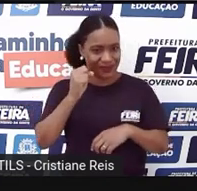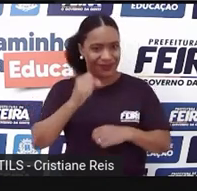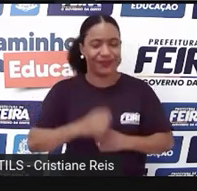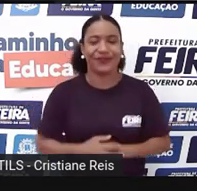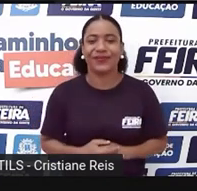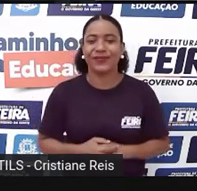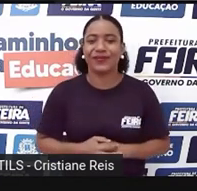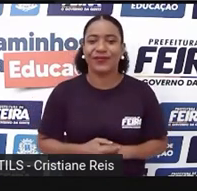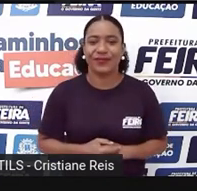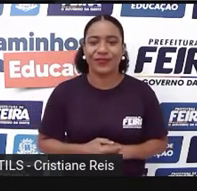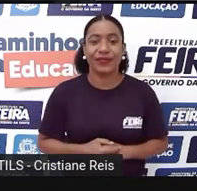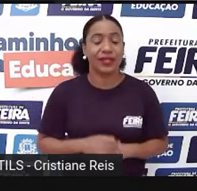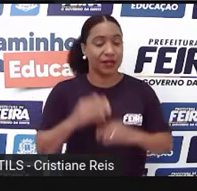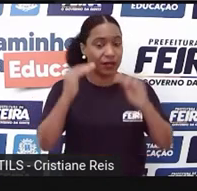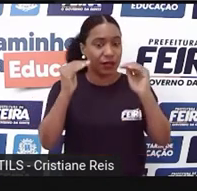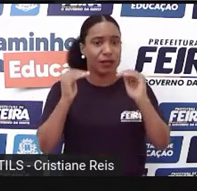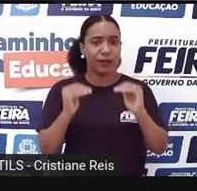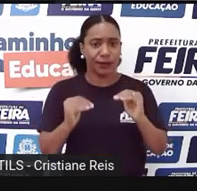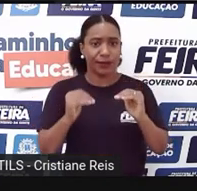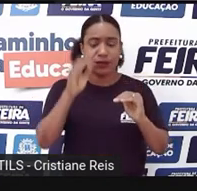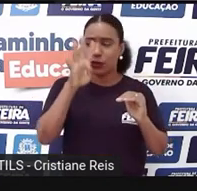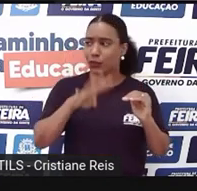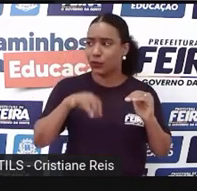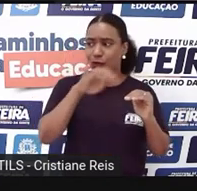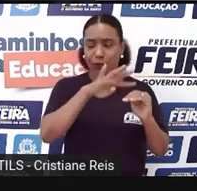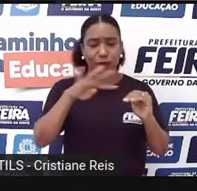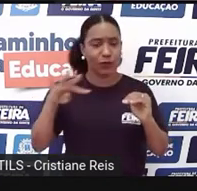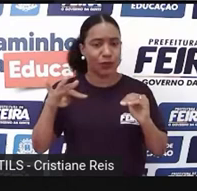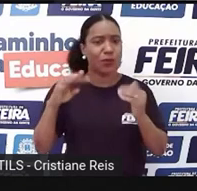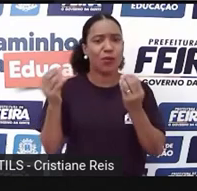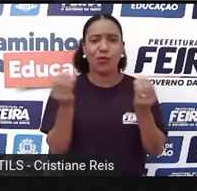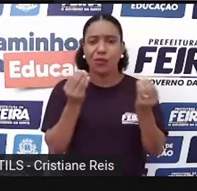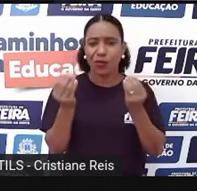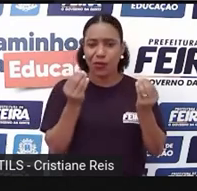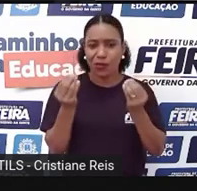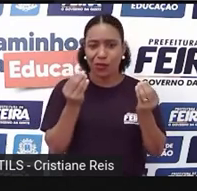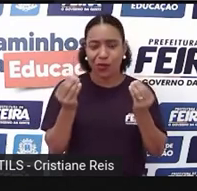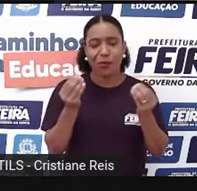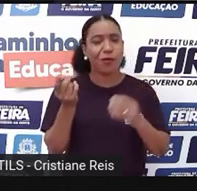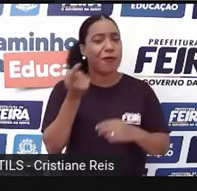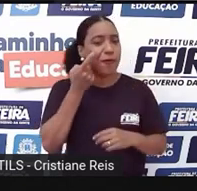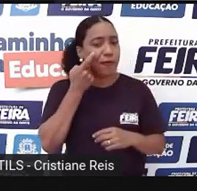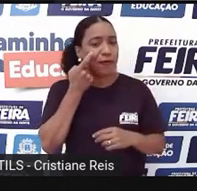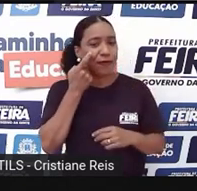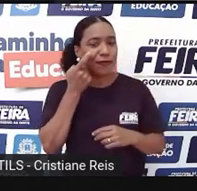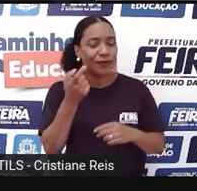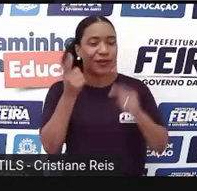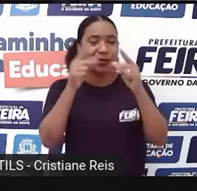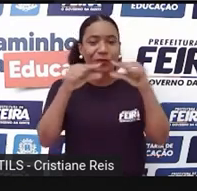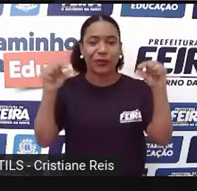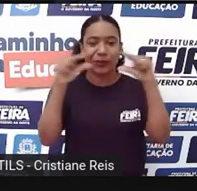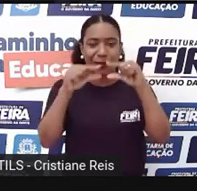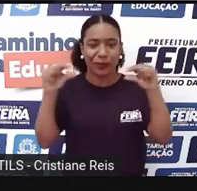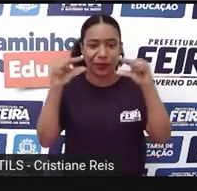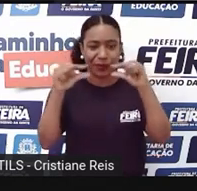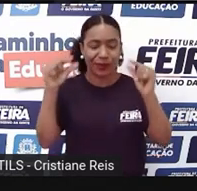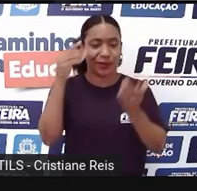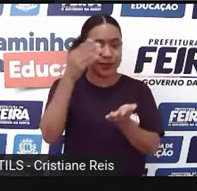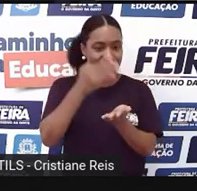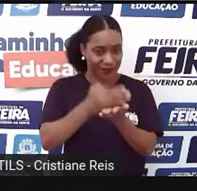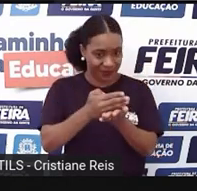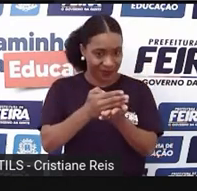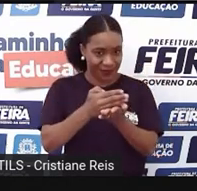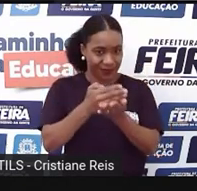Eu trago para vocês Uma tabela Que mostra Como construir Essas orações Na forma interrogativa